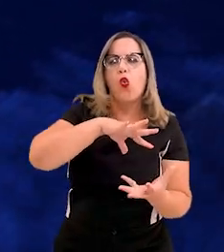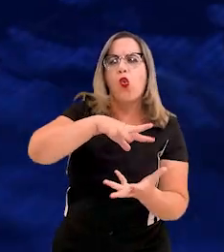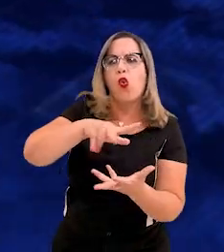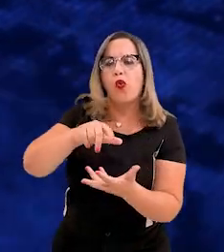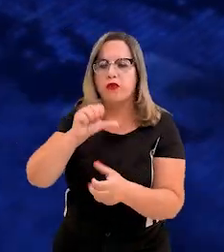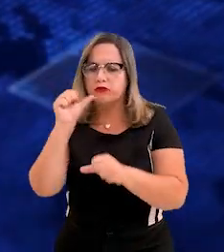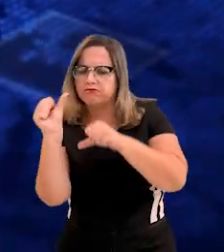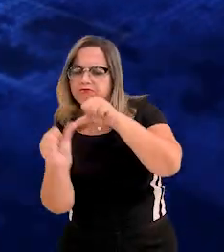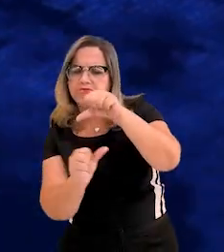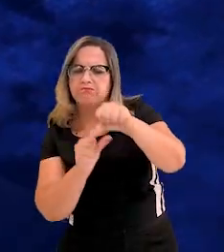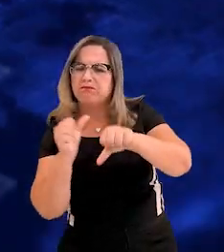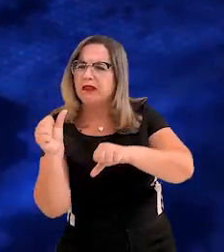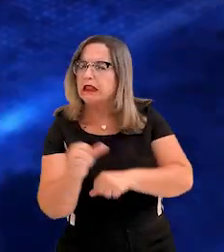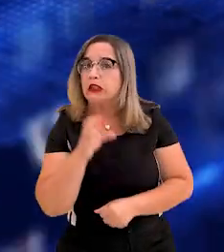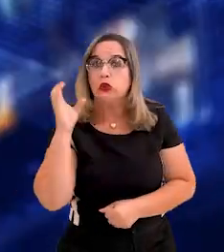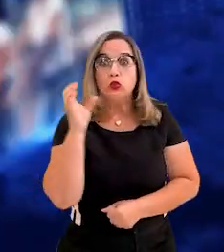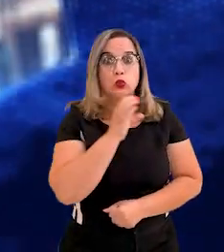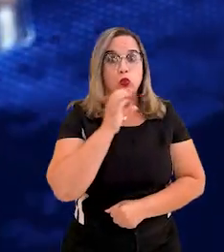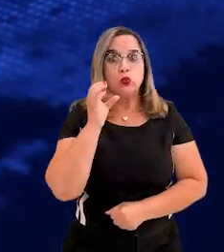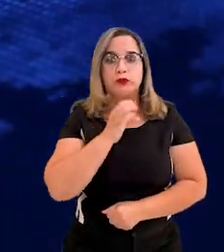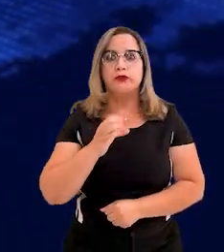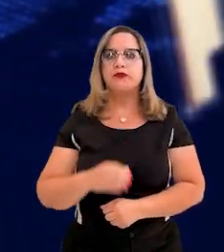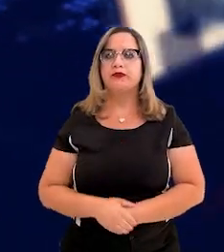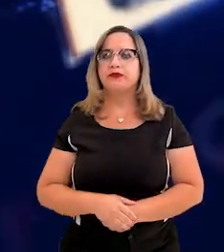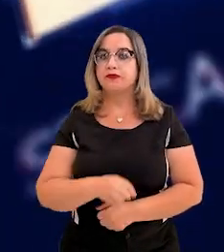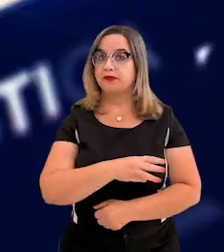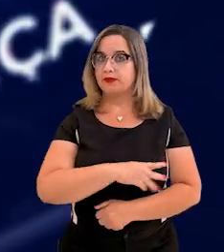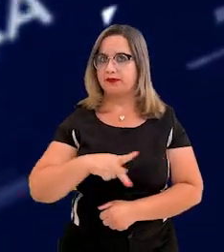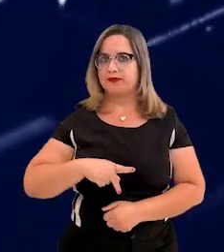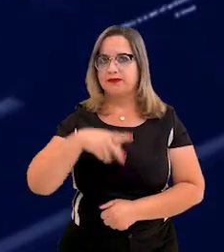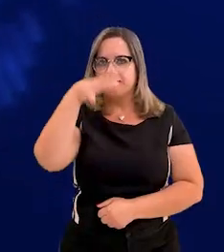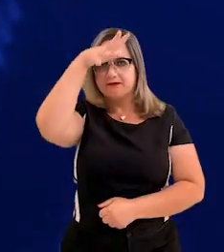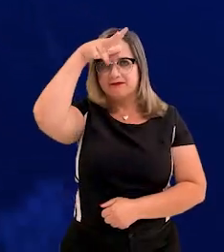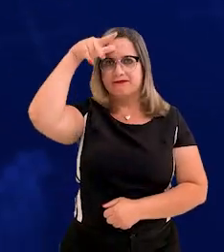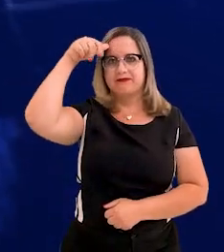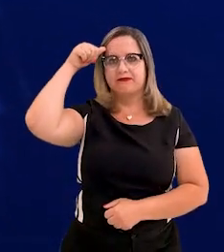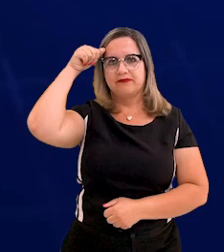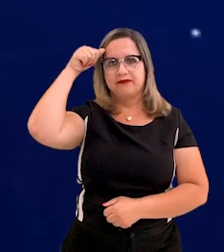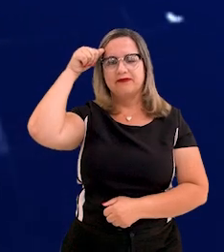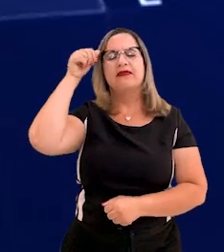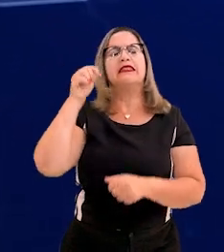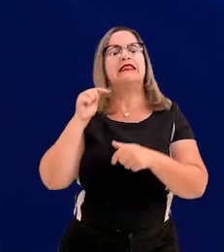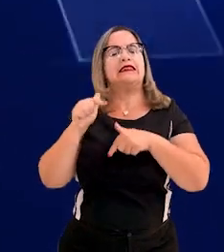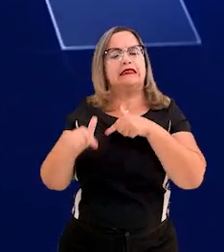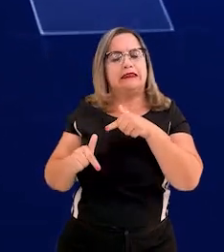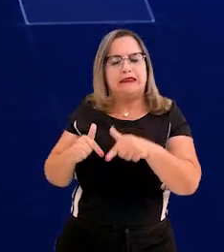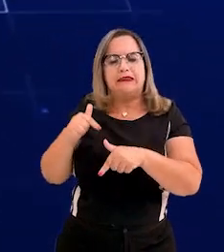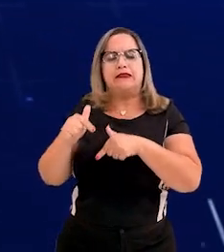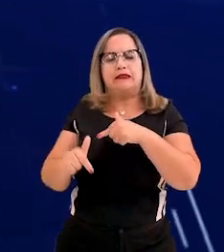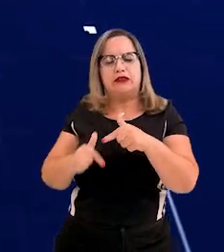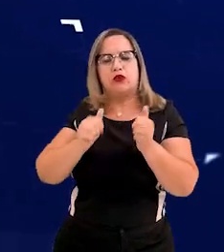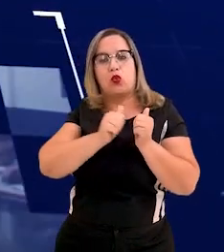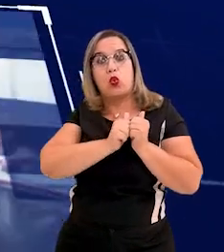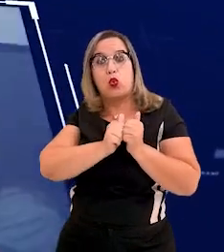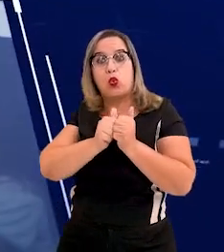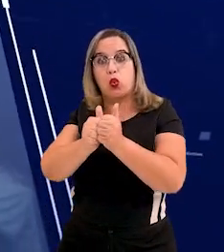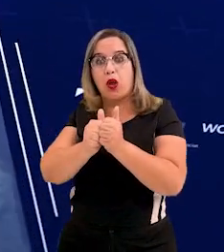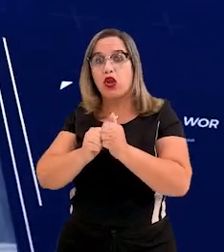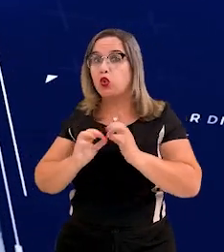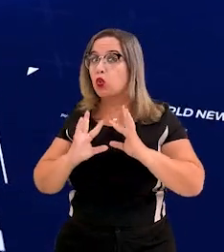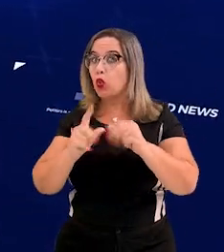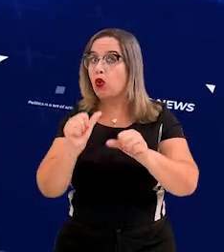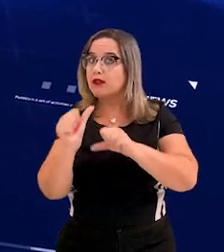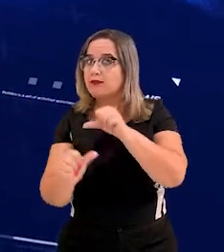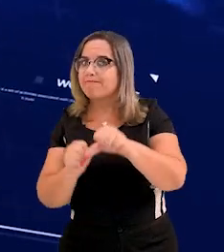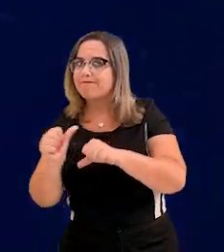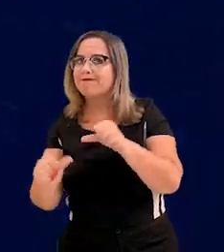O mundo está mudando muito rápido e o Ministério Público de Mato Grosso trabalha para acompanhar